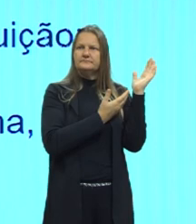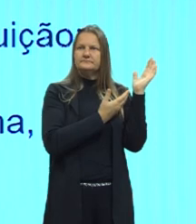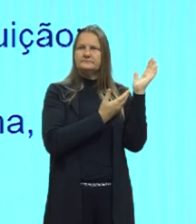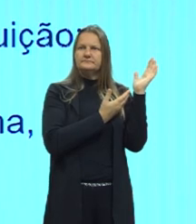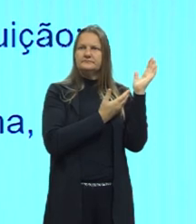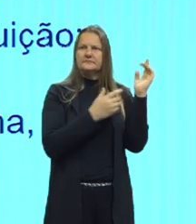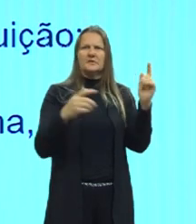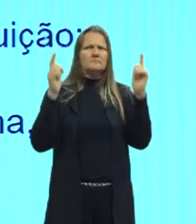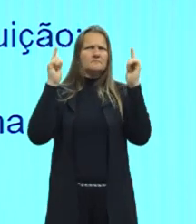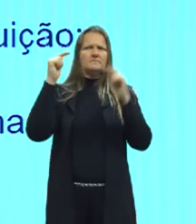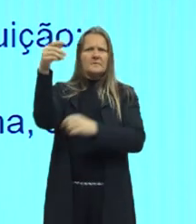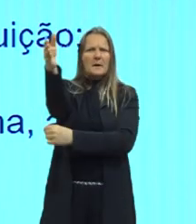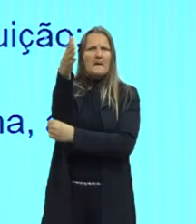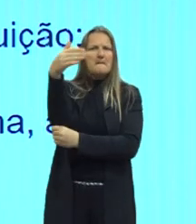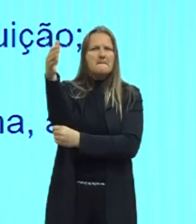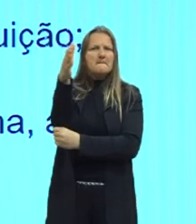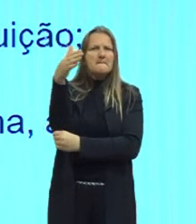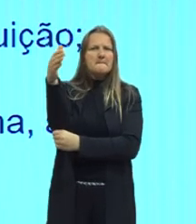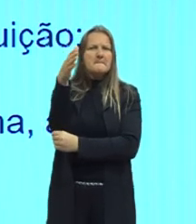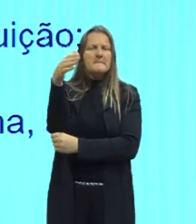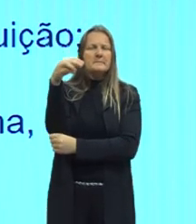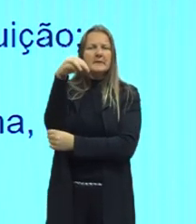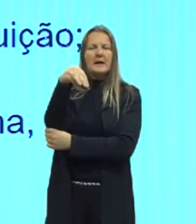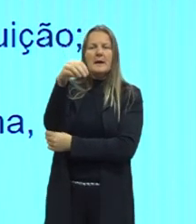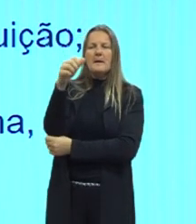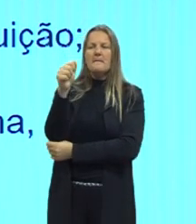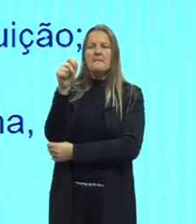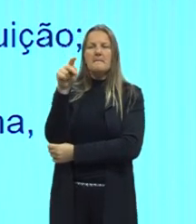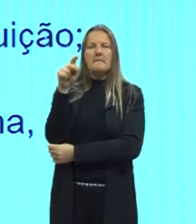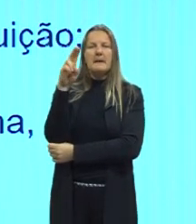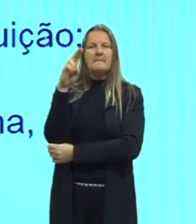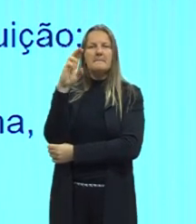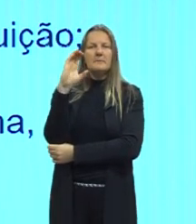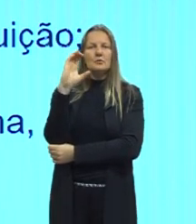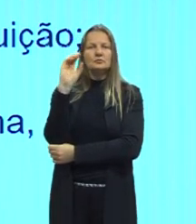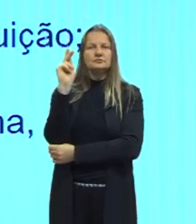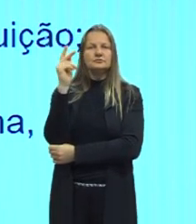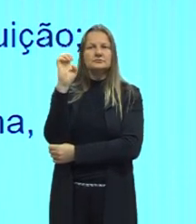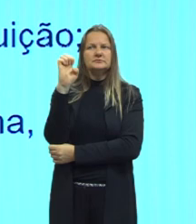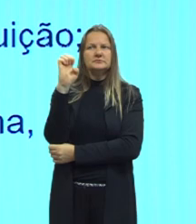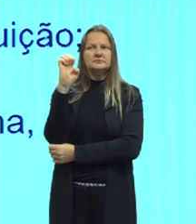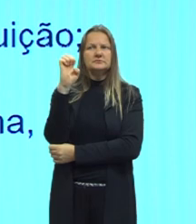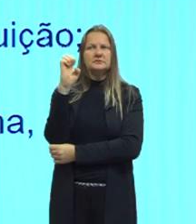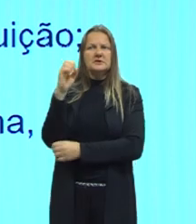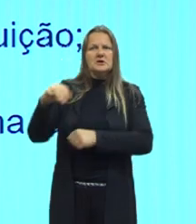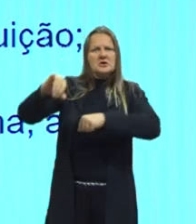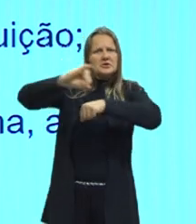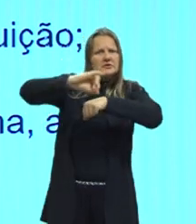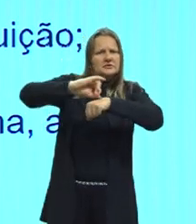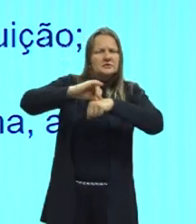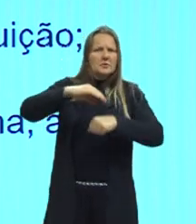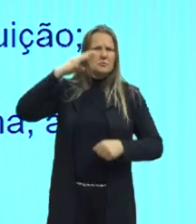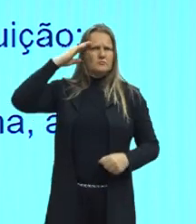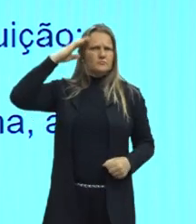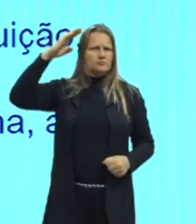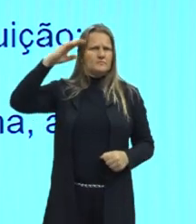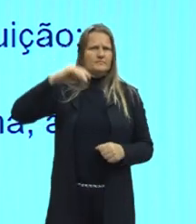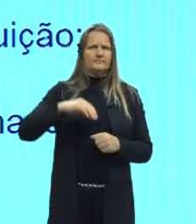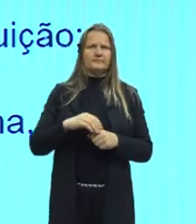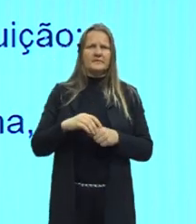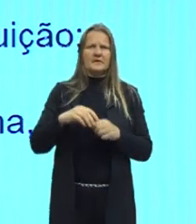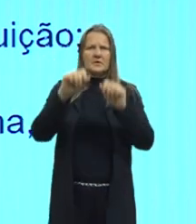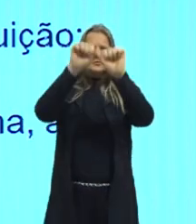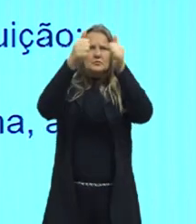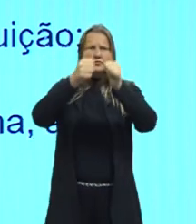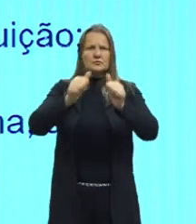dos povos, né, indígena deles, sob uma estátua militar em Santiago, né, um símbolo aí desses